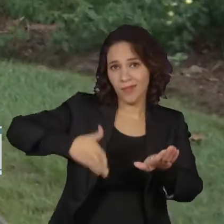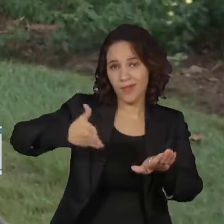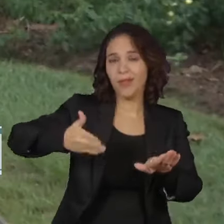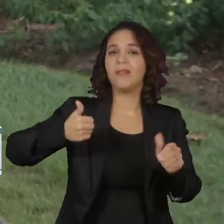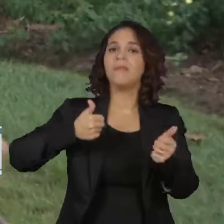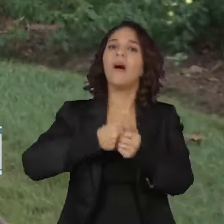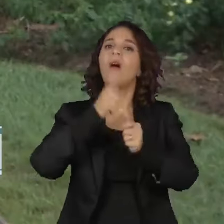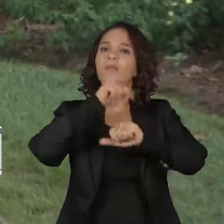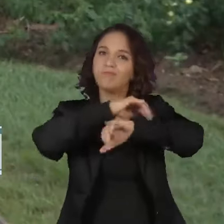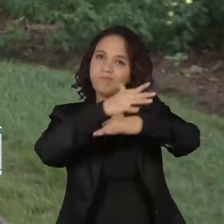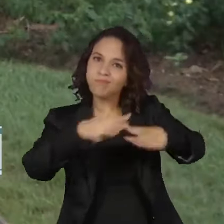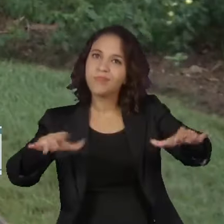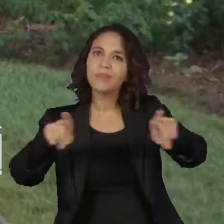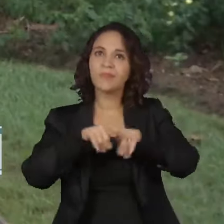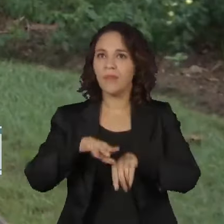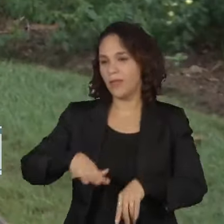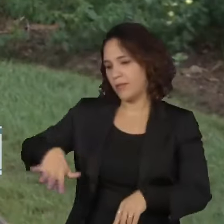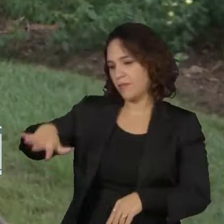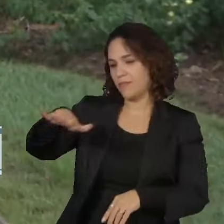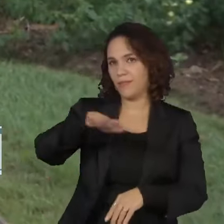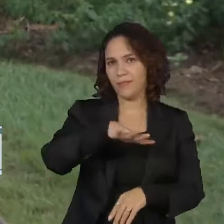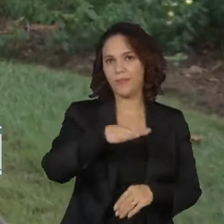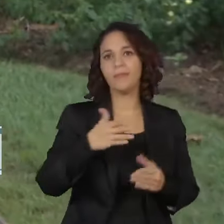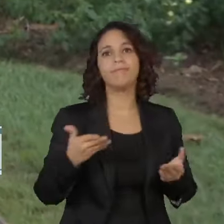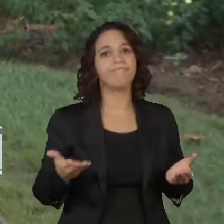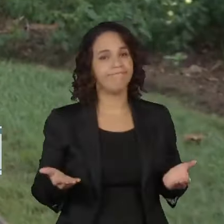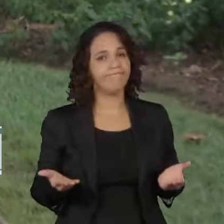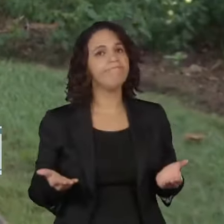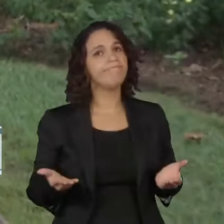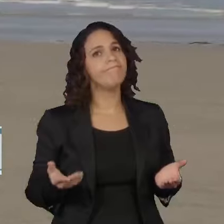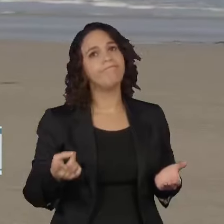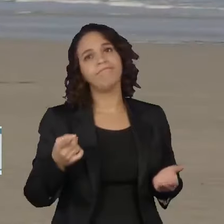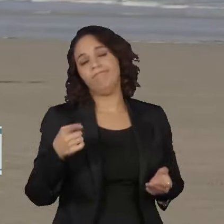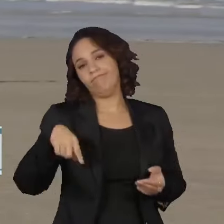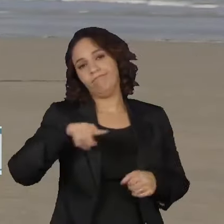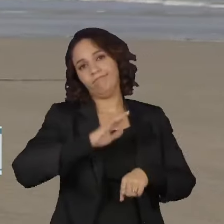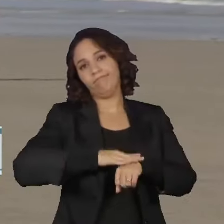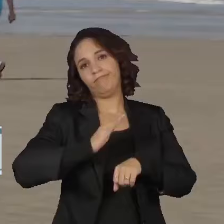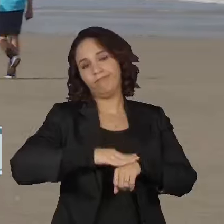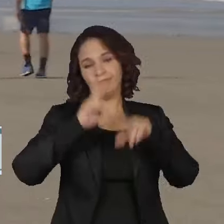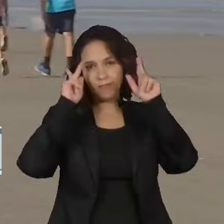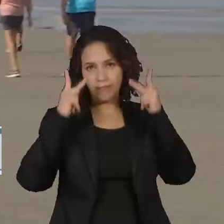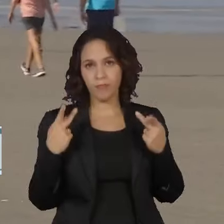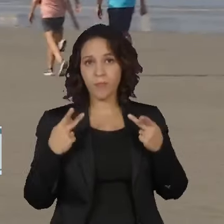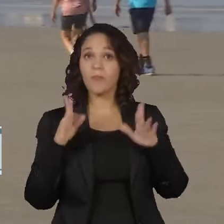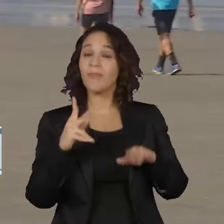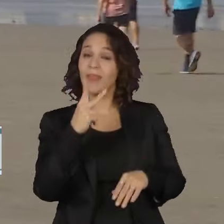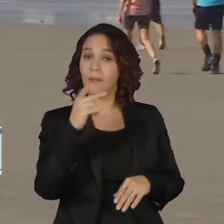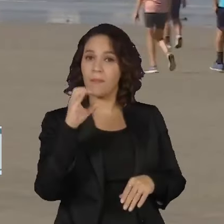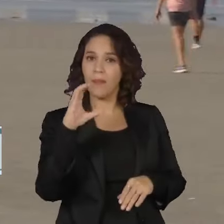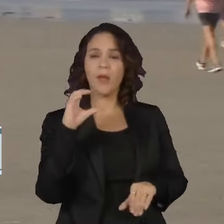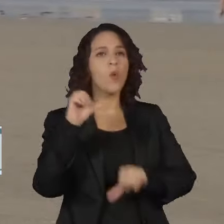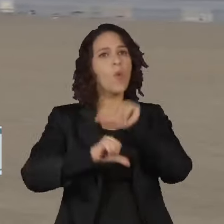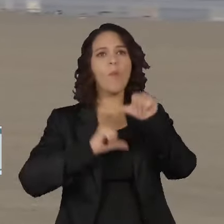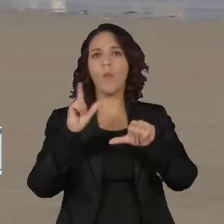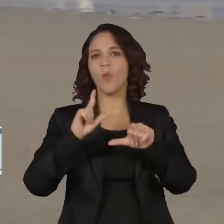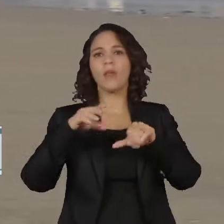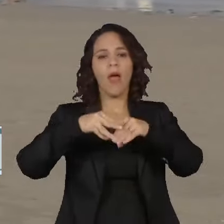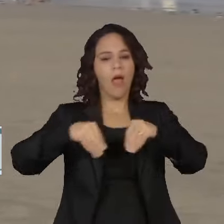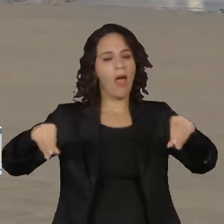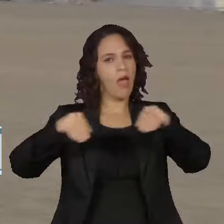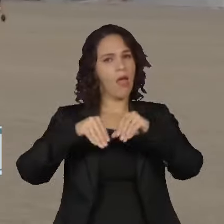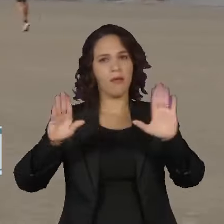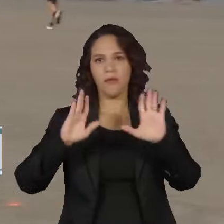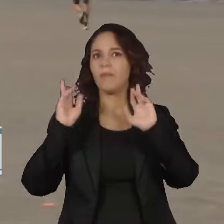no nosso oceano e no nosso ambiente, no nosso meio ambiente de uma forma mais geral. A PEC não muda nada na faixa de areia,